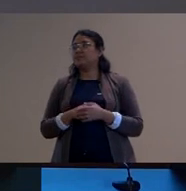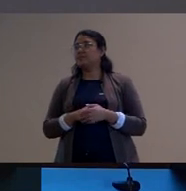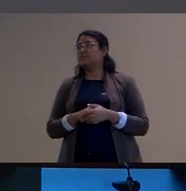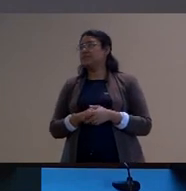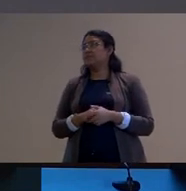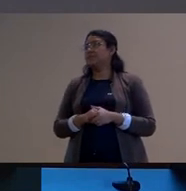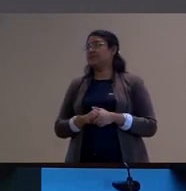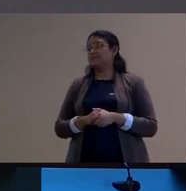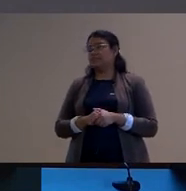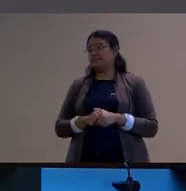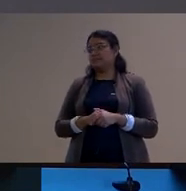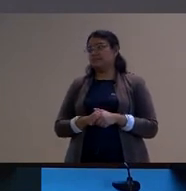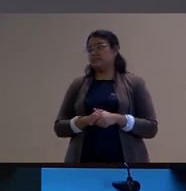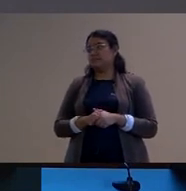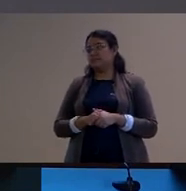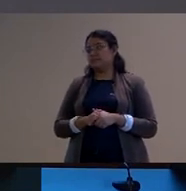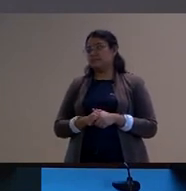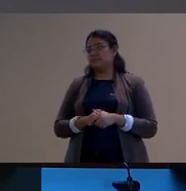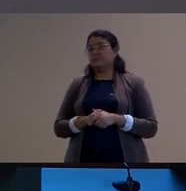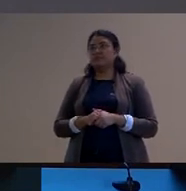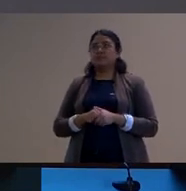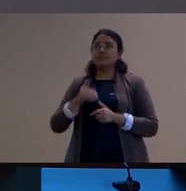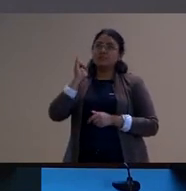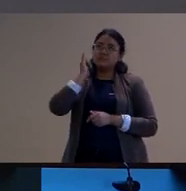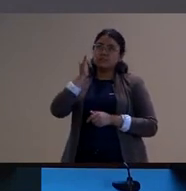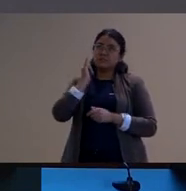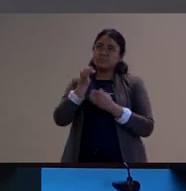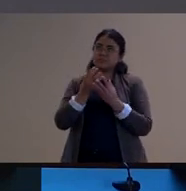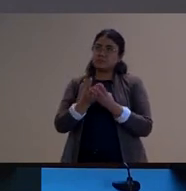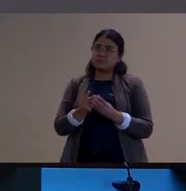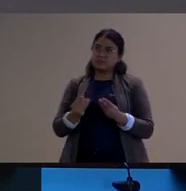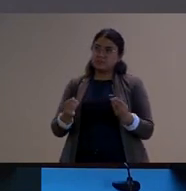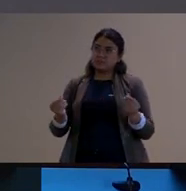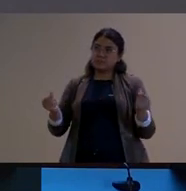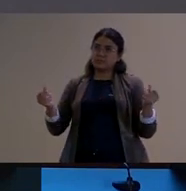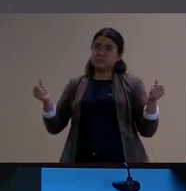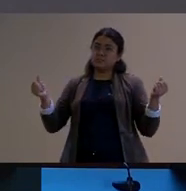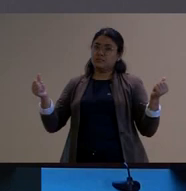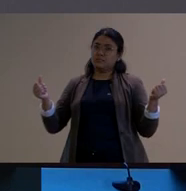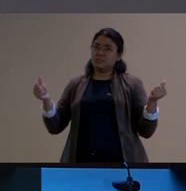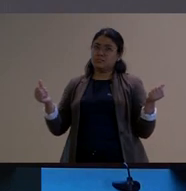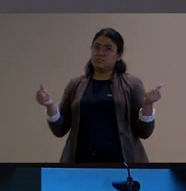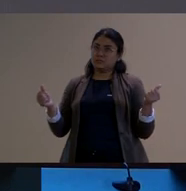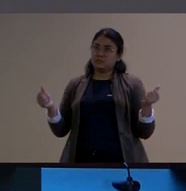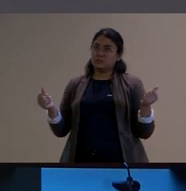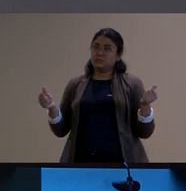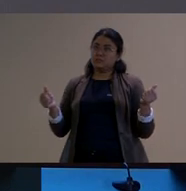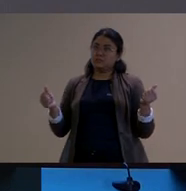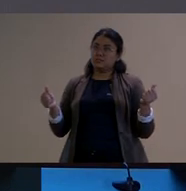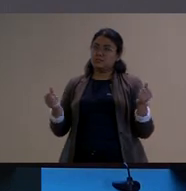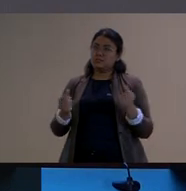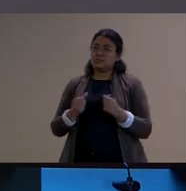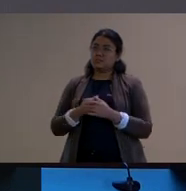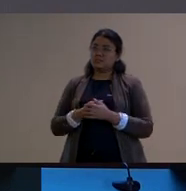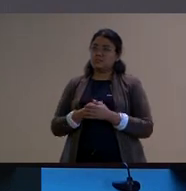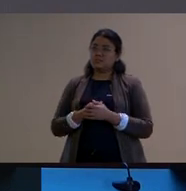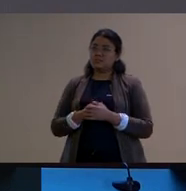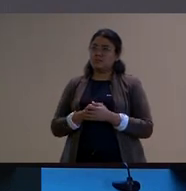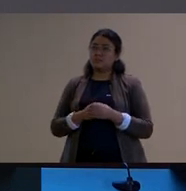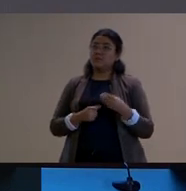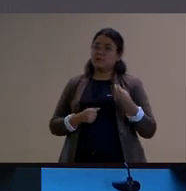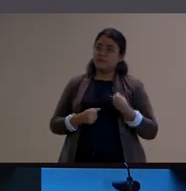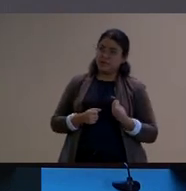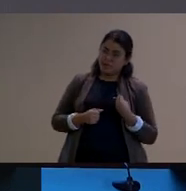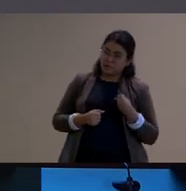que vai desaparecendo segundo Benjamin por conta da ascensão da vivência que é um outro tipo de